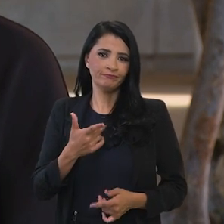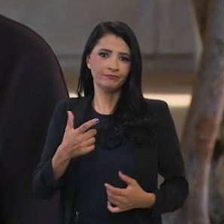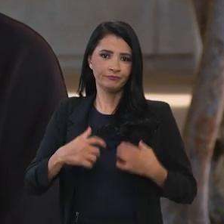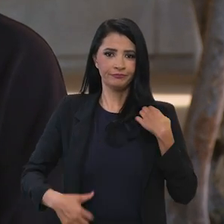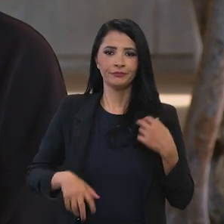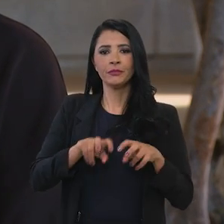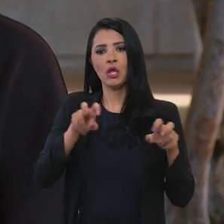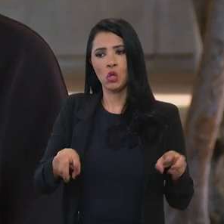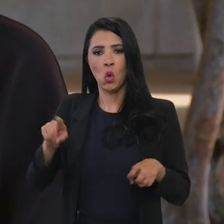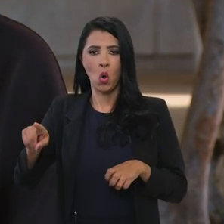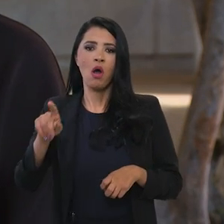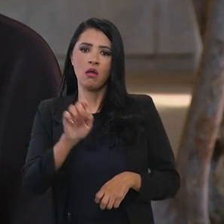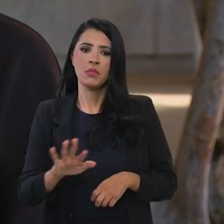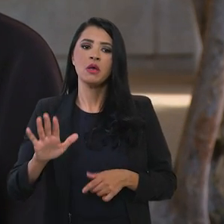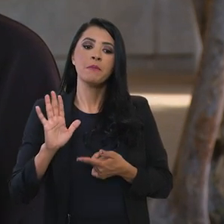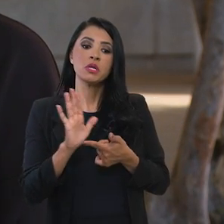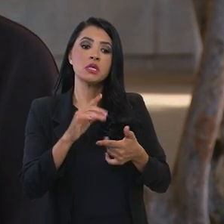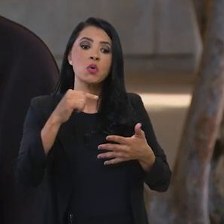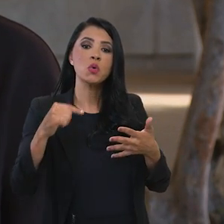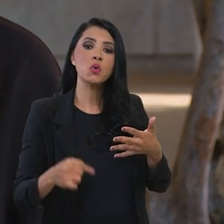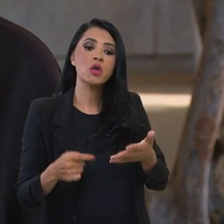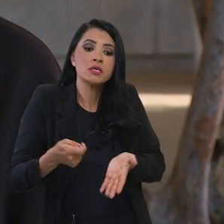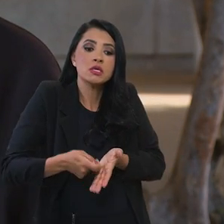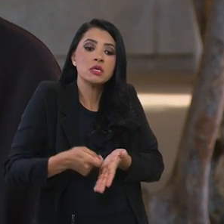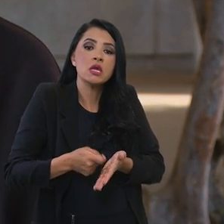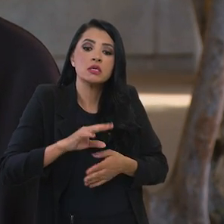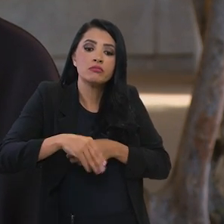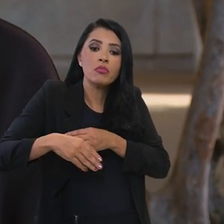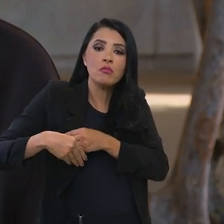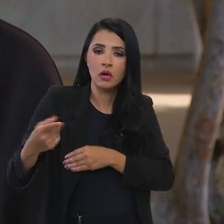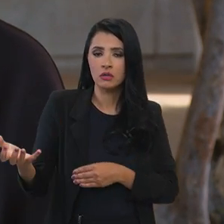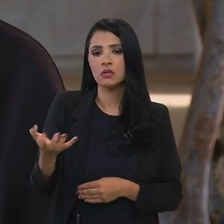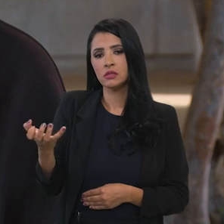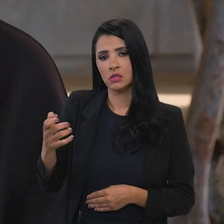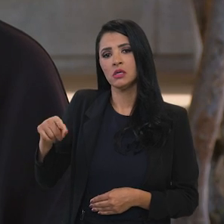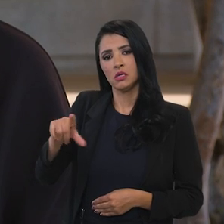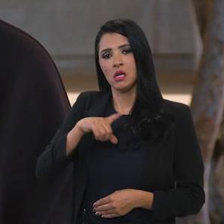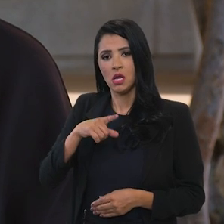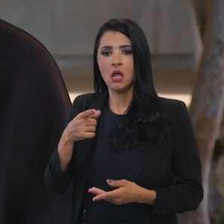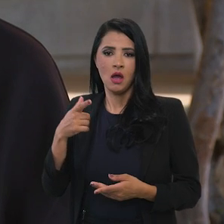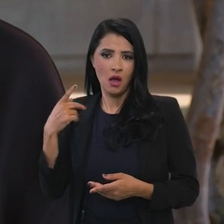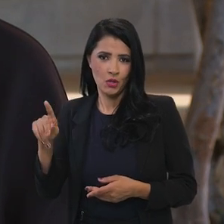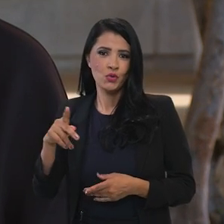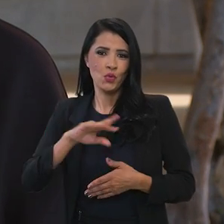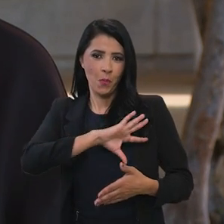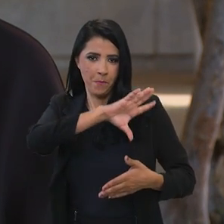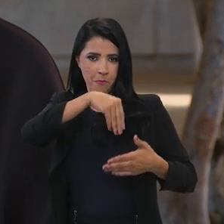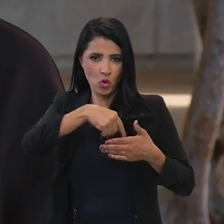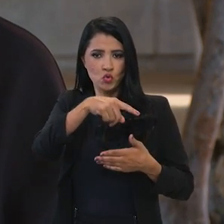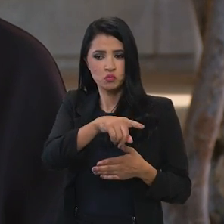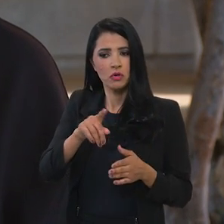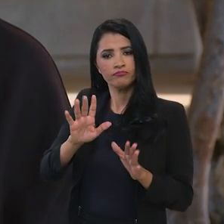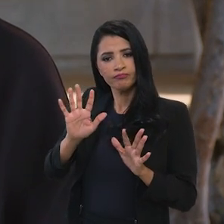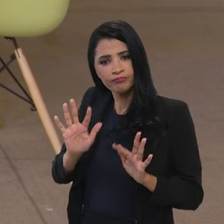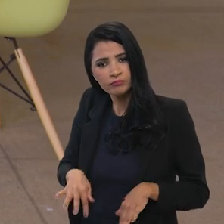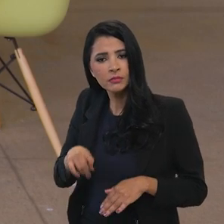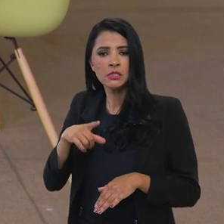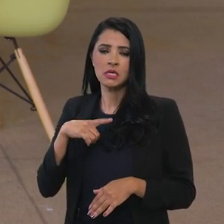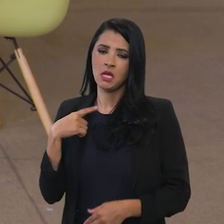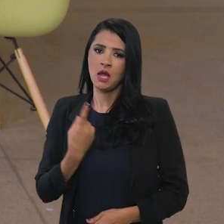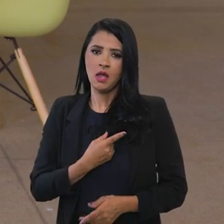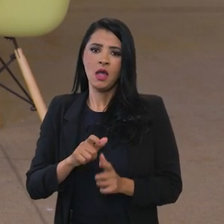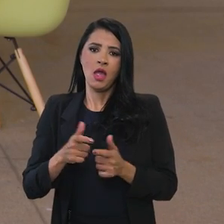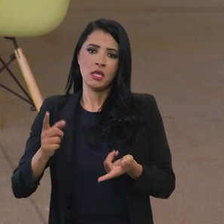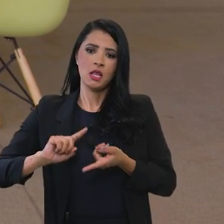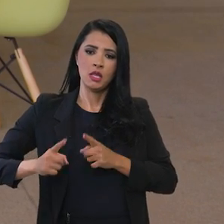finalmente apresentaram quais seriam essas exigências adicionais que eles gostariam do lado do Mercosul para a conclusão então